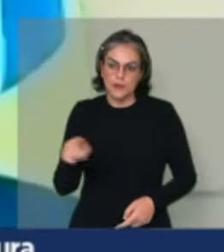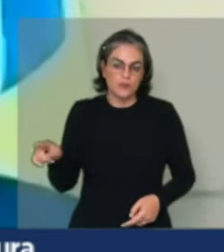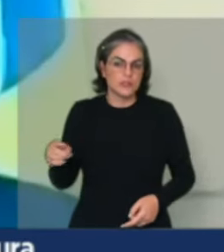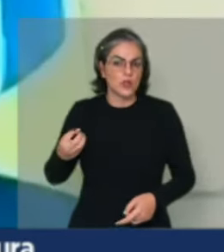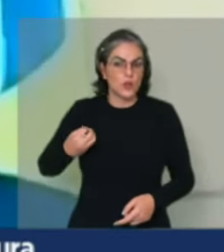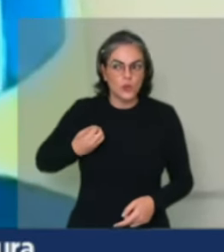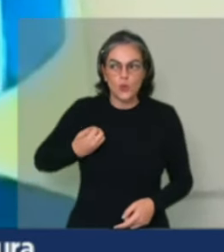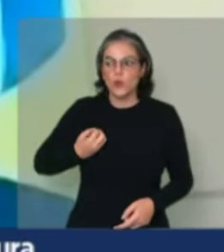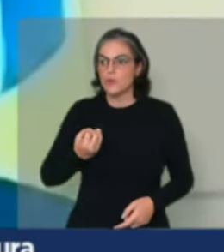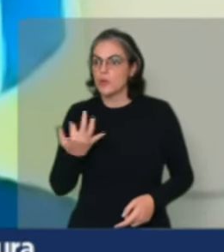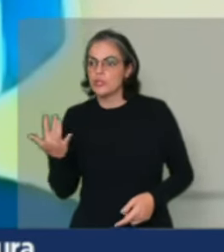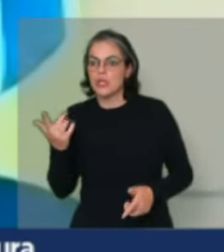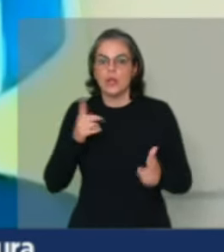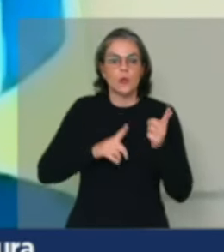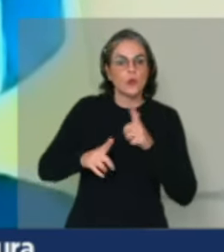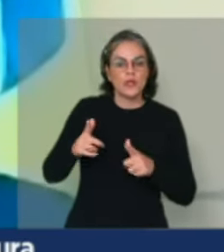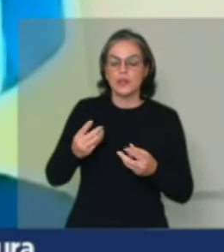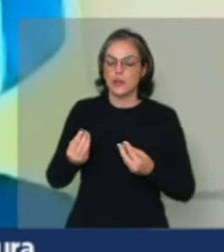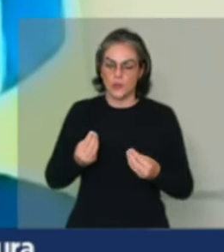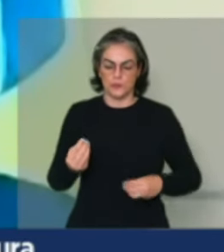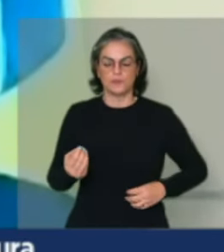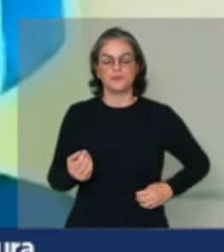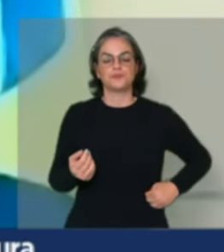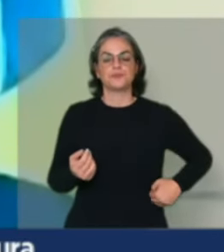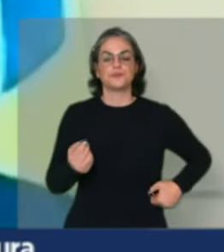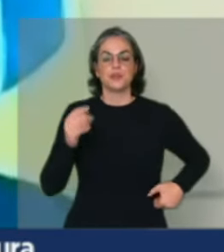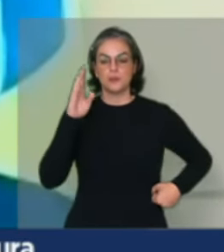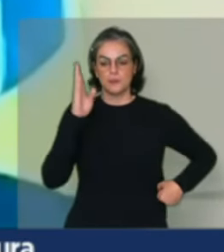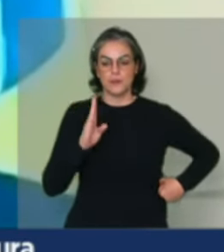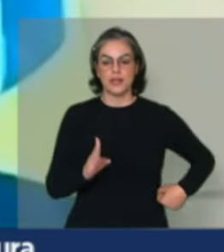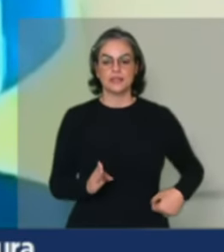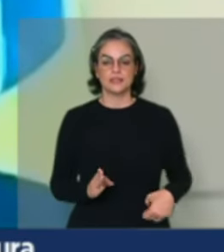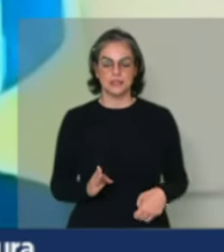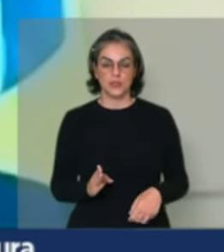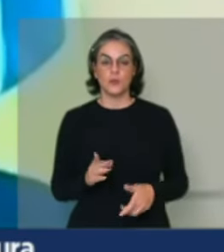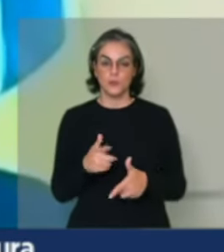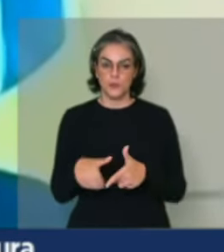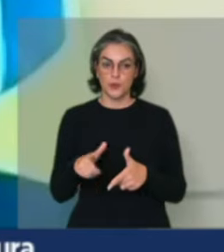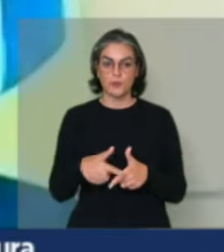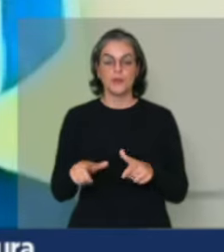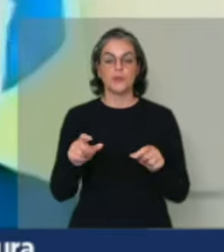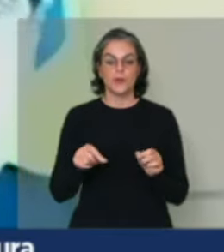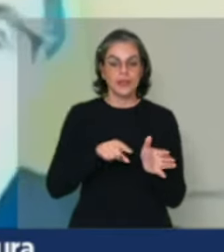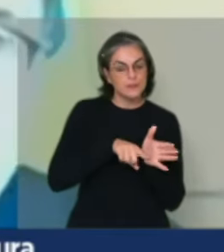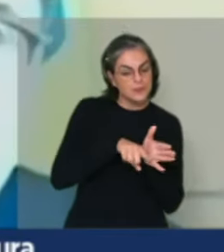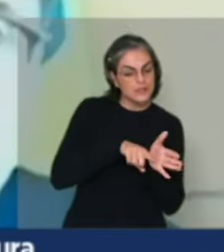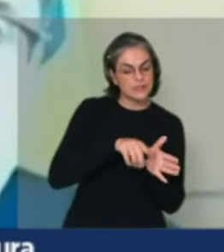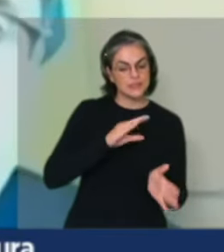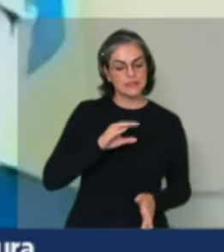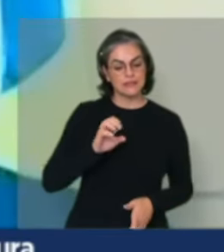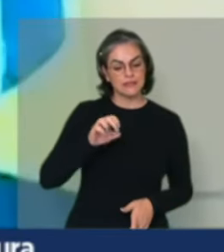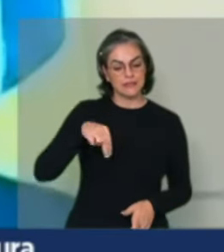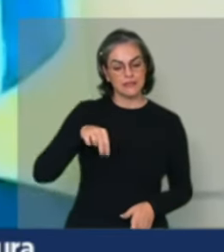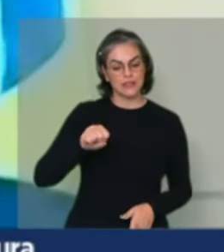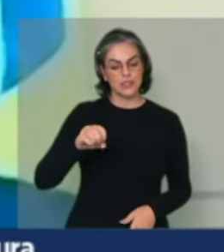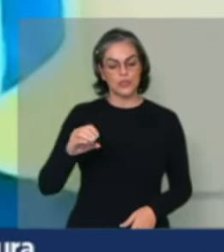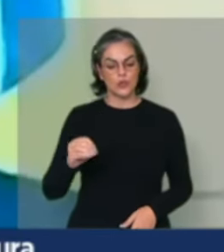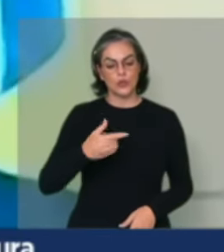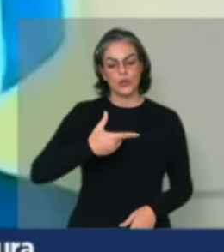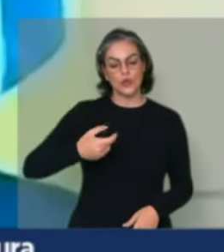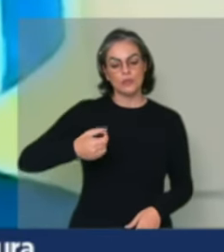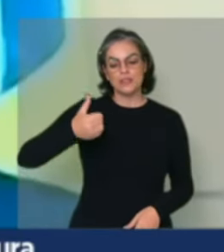No Brasil, nós estamos tendo um problema que nós estamos trabalhando com os números do Censo de 2017. Nós não temos um número mais